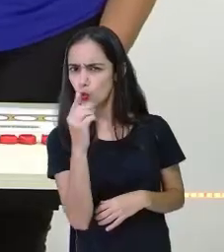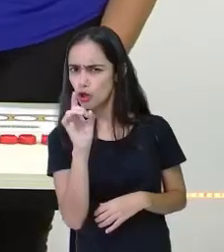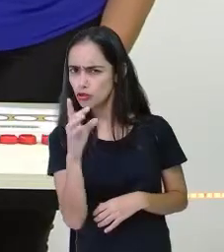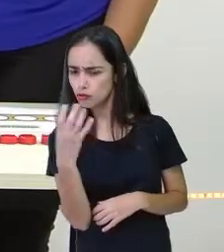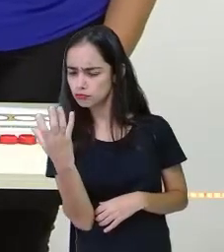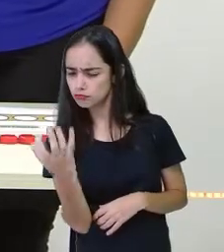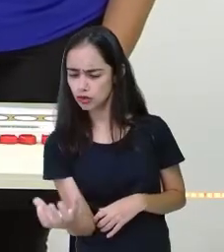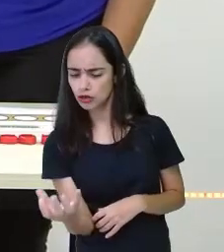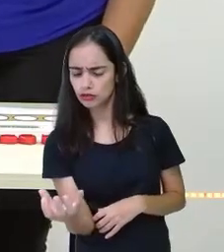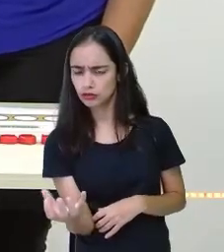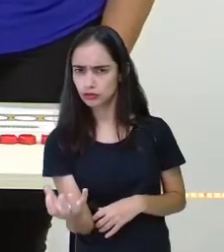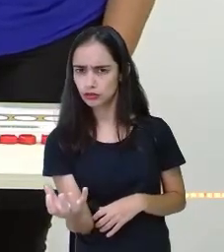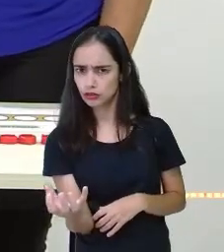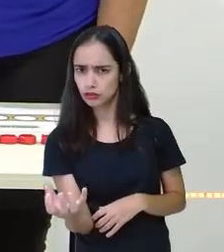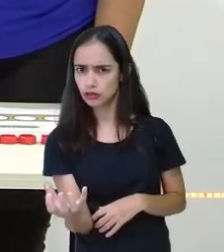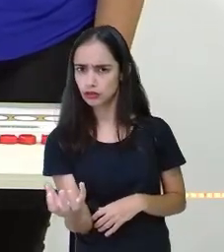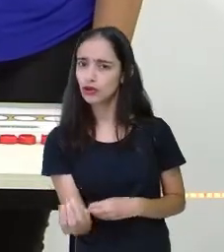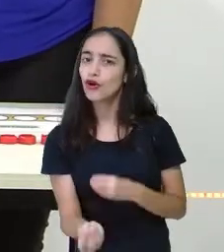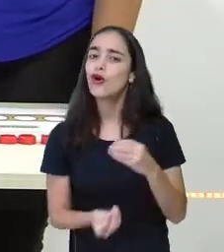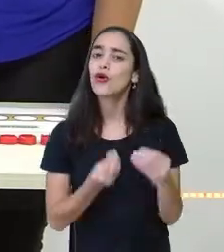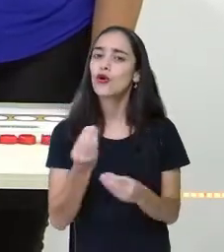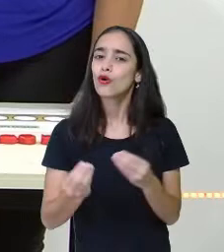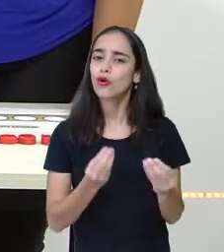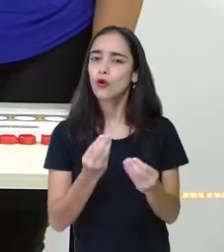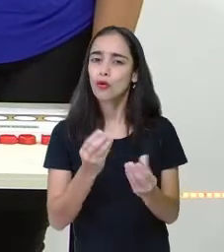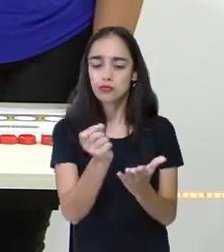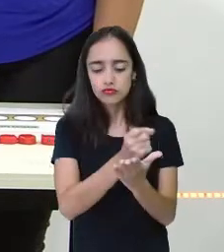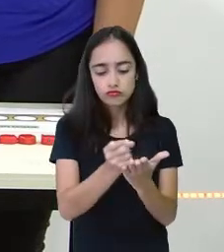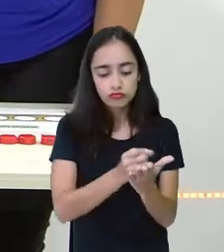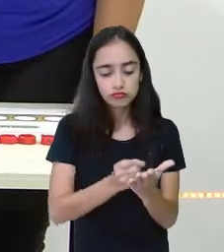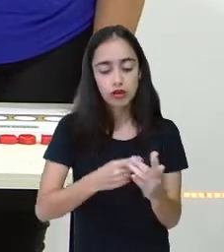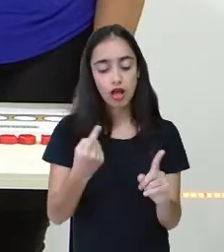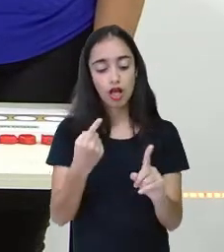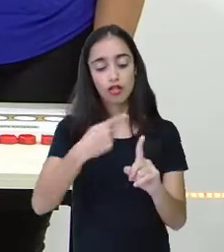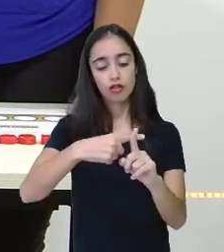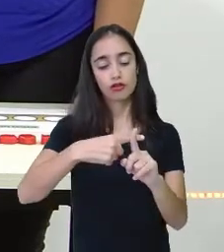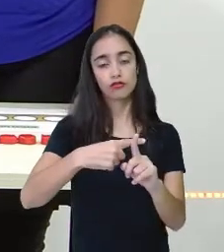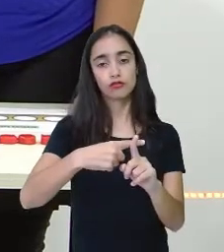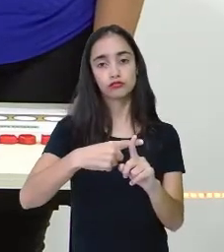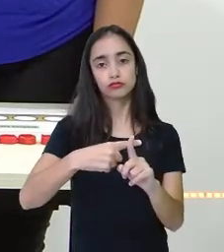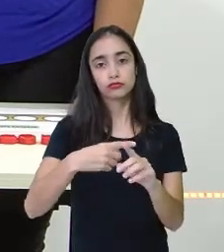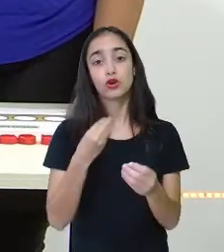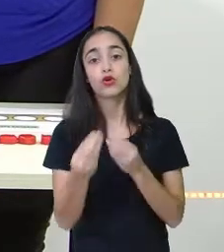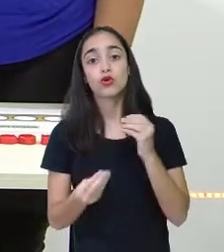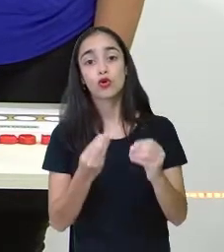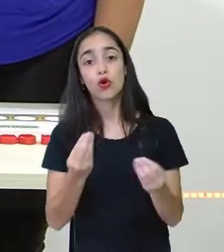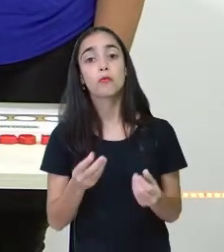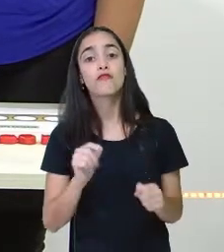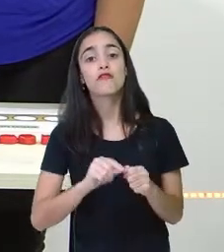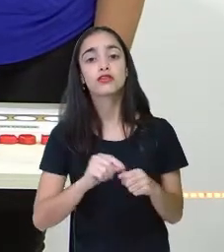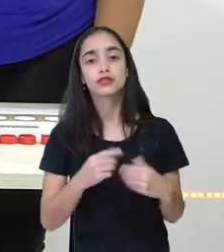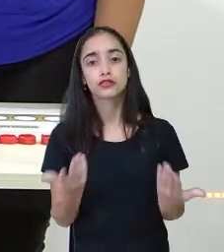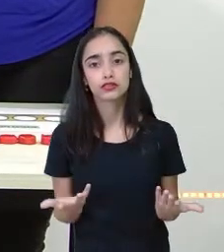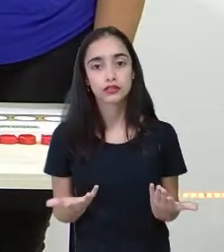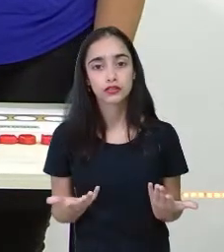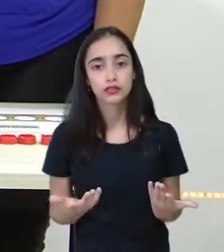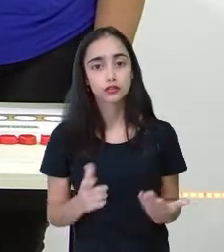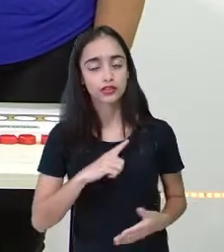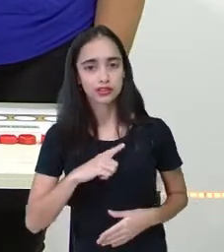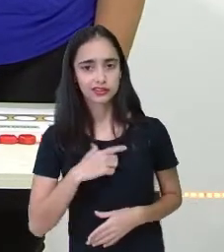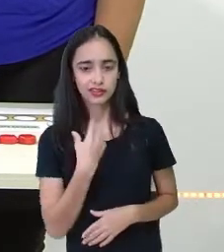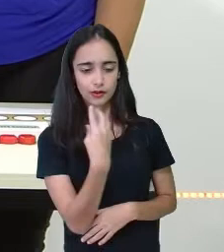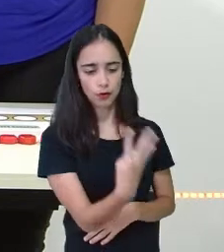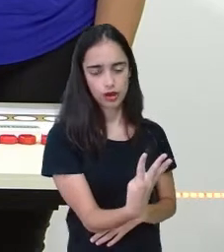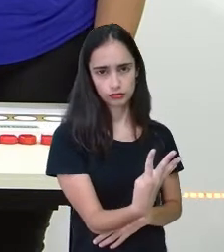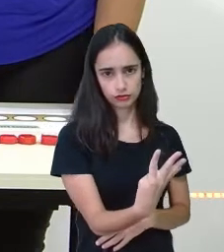registrar essa soma? Vamos pensar? Olha aí, eu já mostrei aqui, 4. 4, saiu 4 no dado.